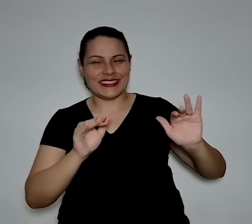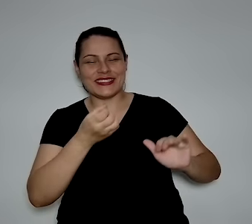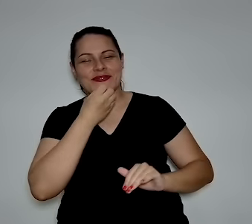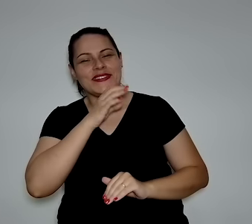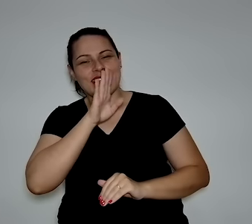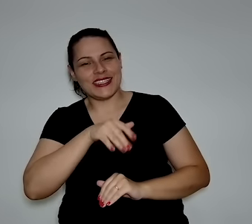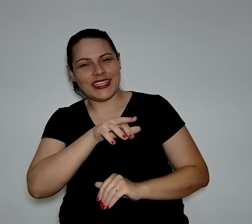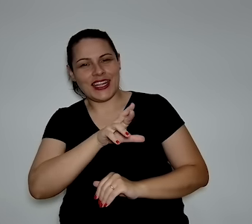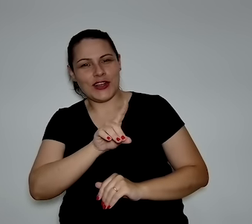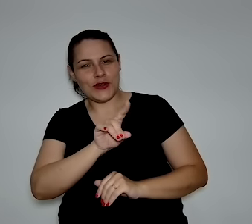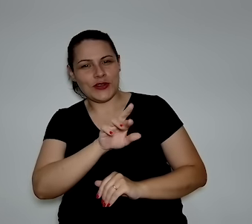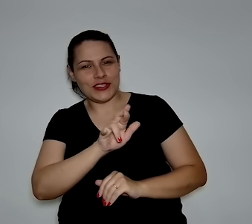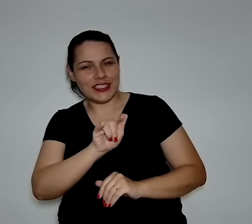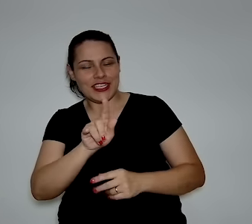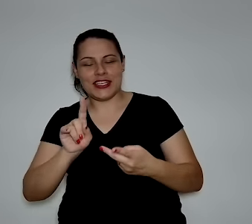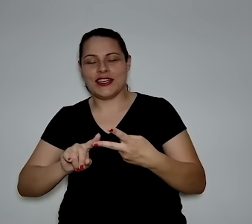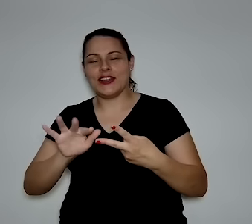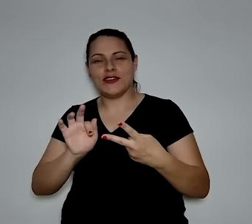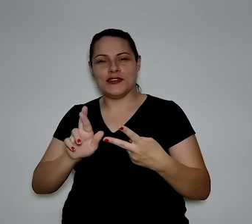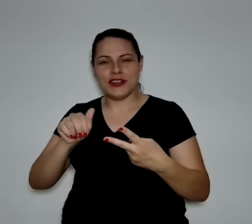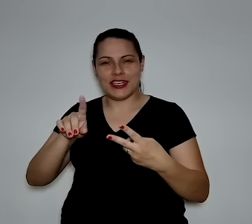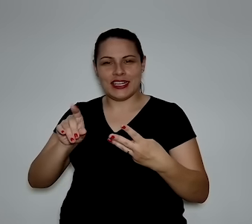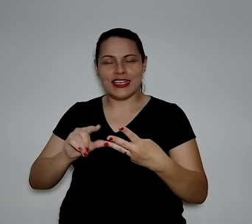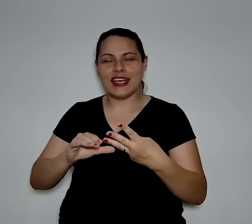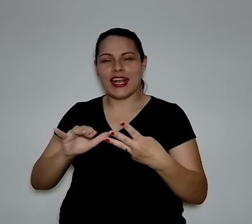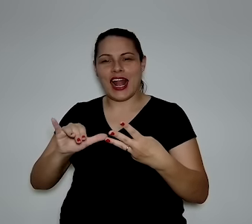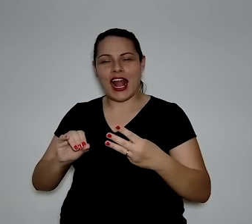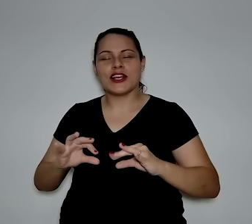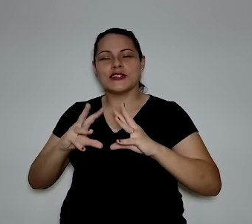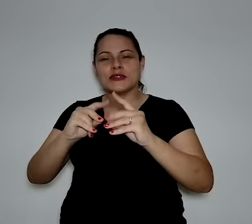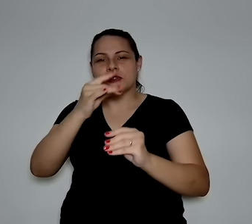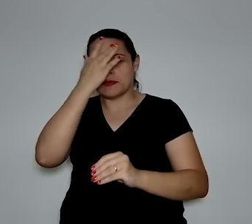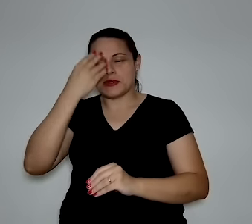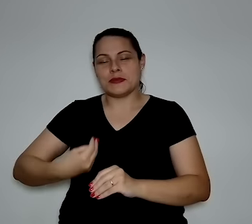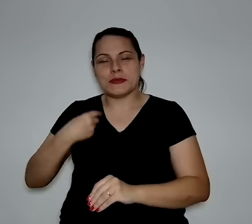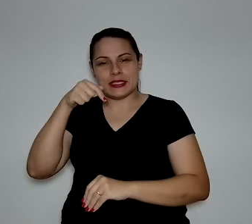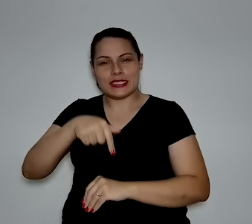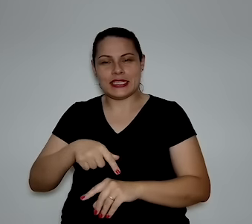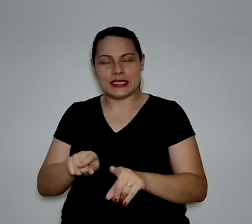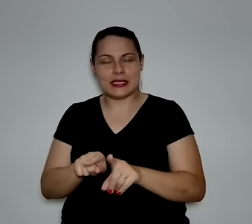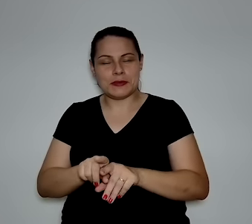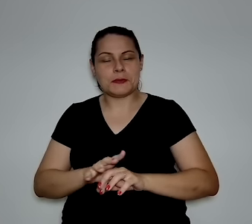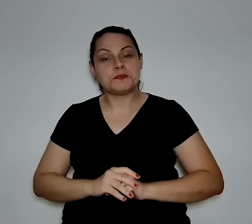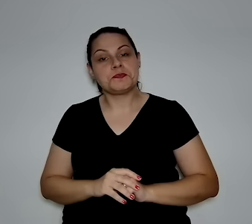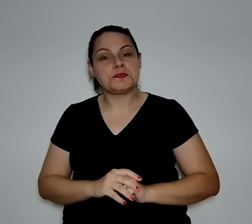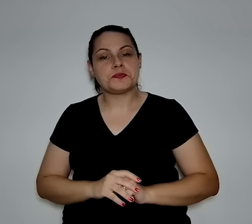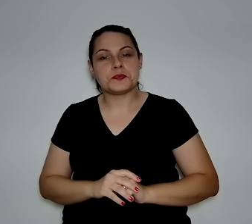Bom, boa tarde, Rodrigo. Boa tarde, Fernanda. Boa tarde, Caio. Boa tarde aqui a todos e a todas.